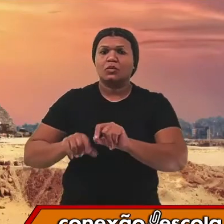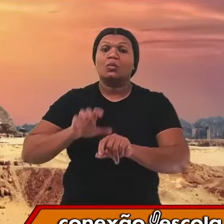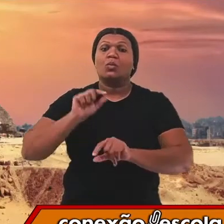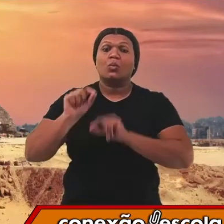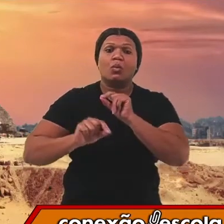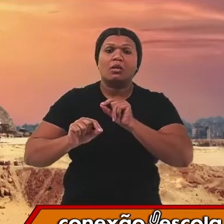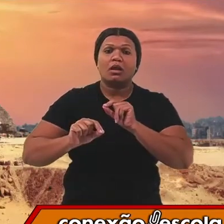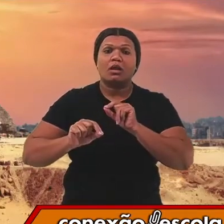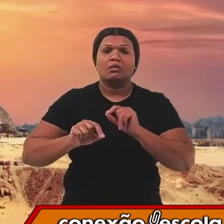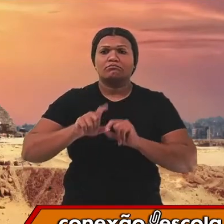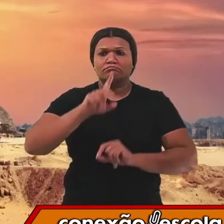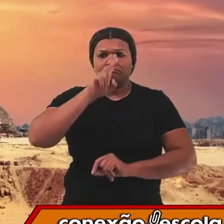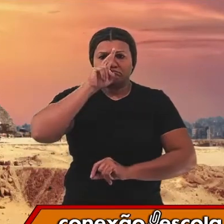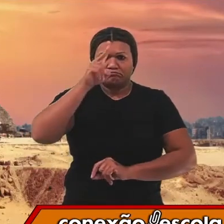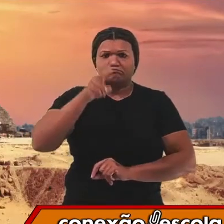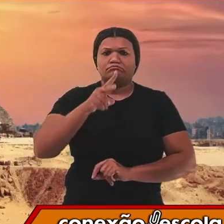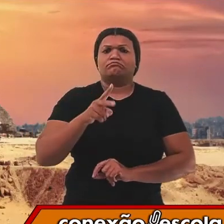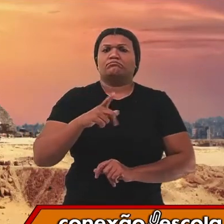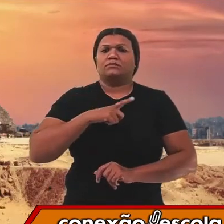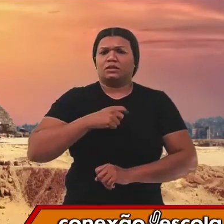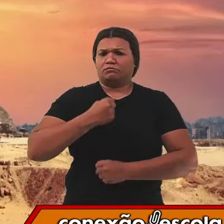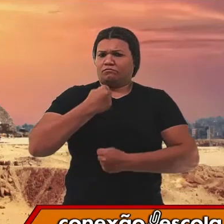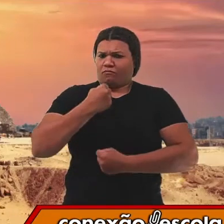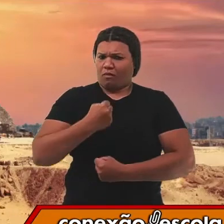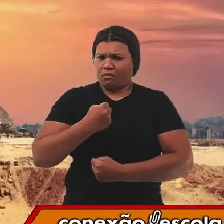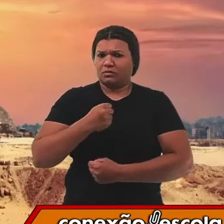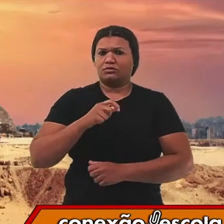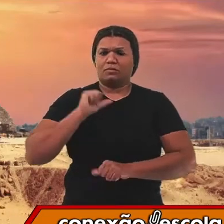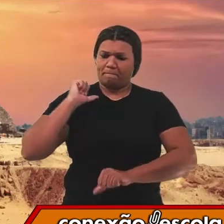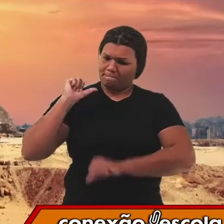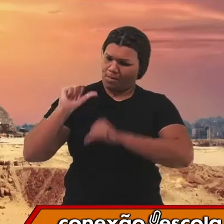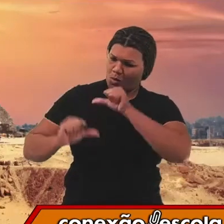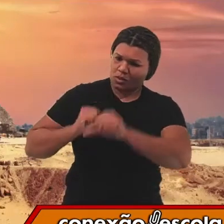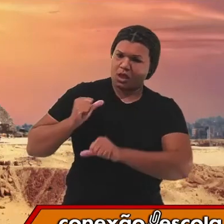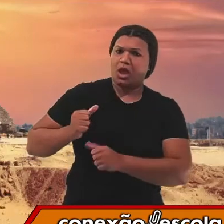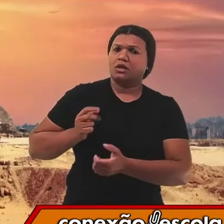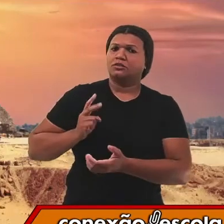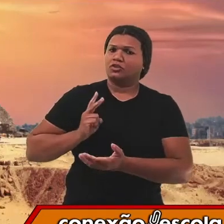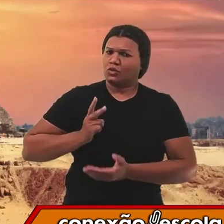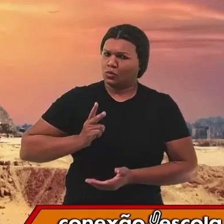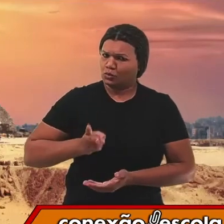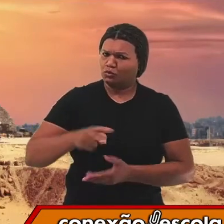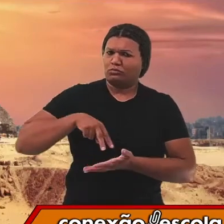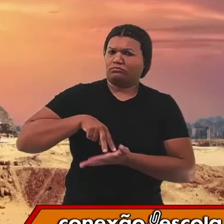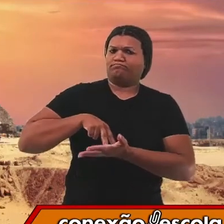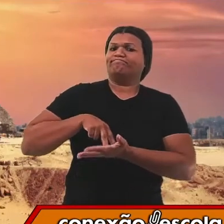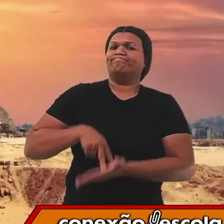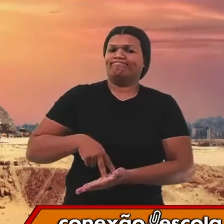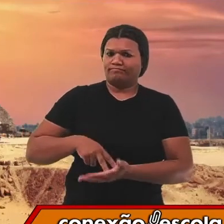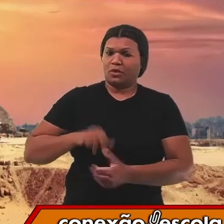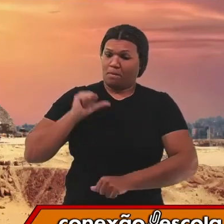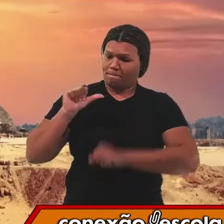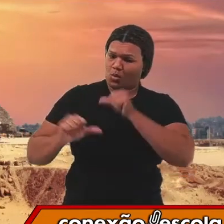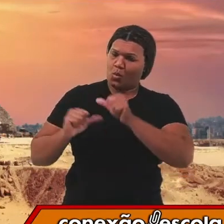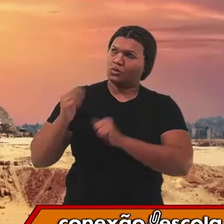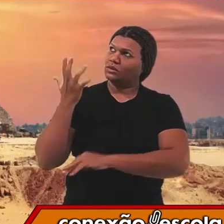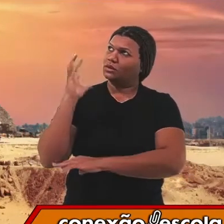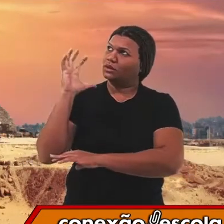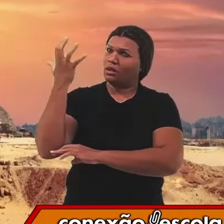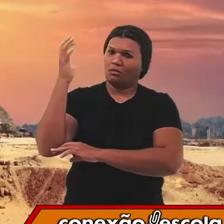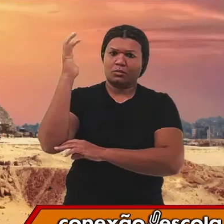suportar as intempéries do tempo, as transformações, as mudanças de temperatura e as